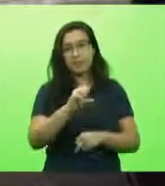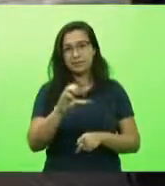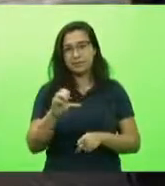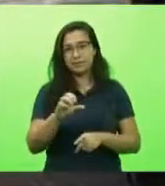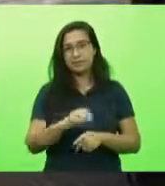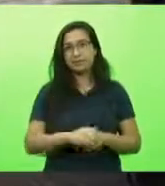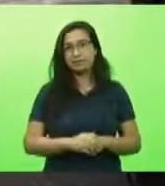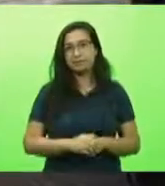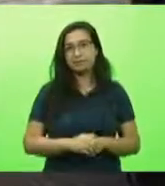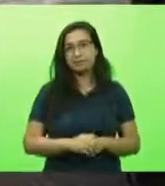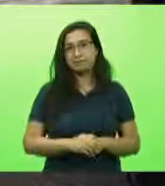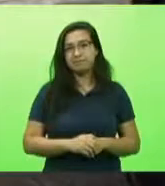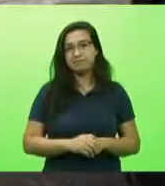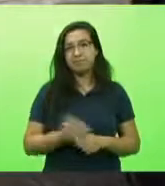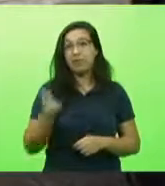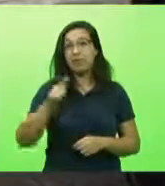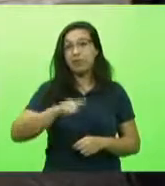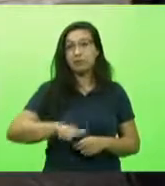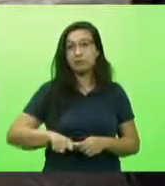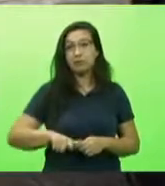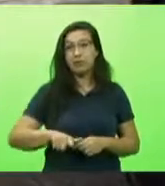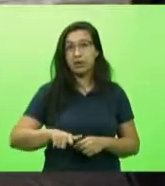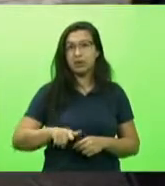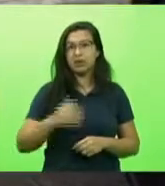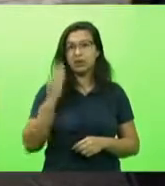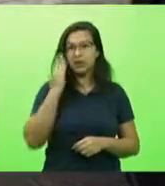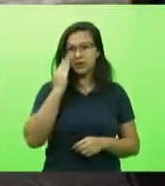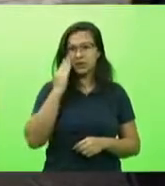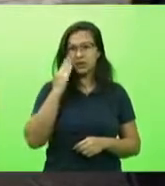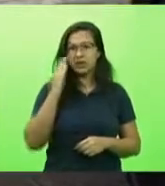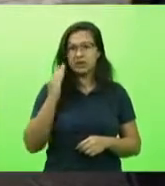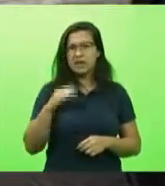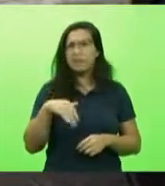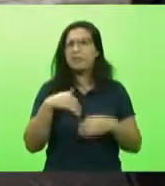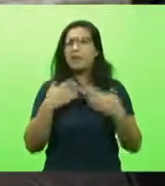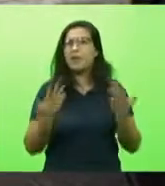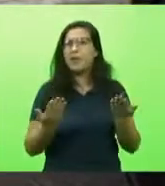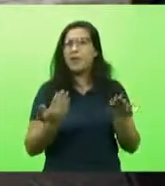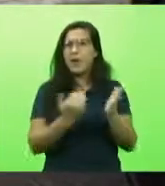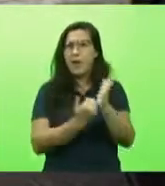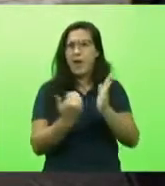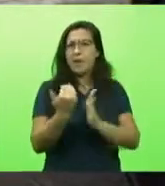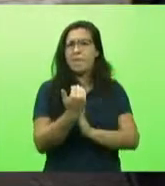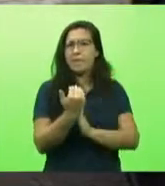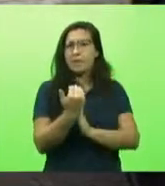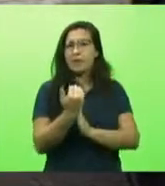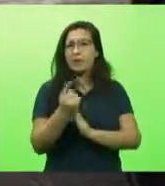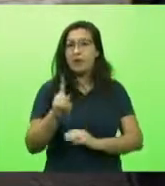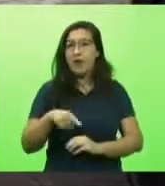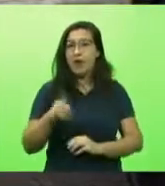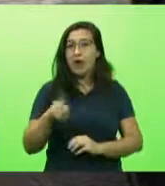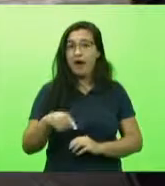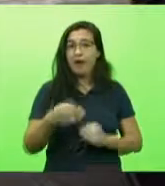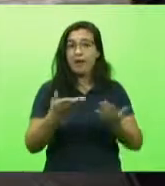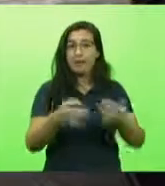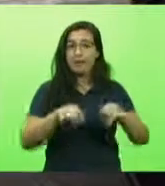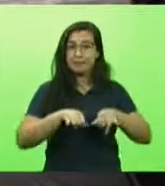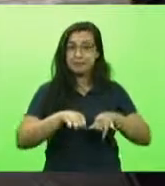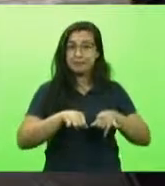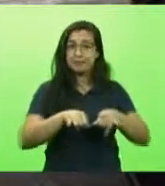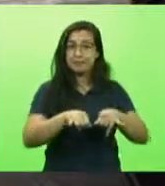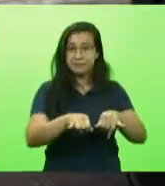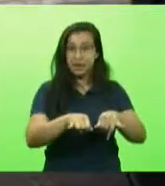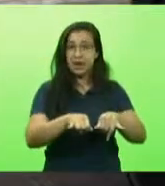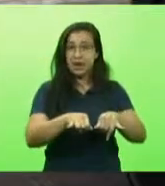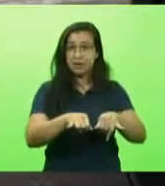pasmem, os senhores sabem qual foi o maior, um dos maiores aumentos de arrecadação foi em supermercado. Não, não, não,